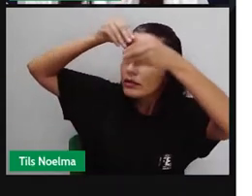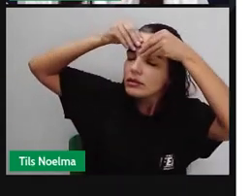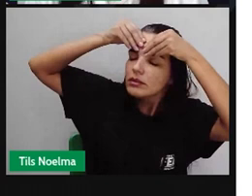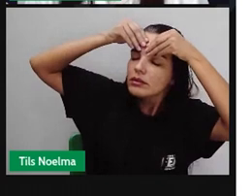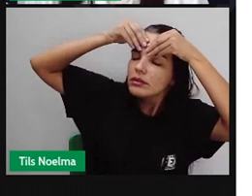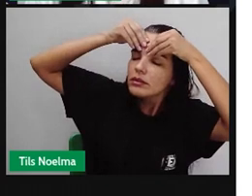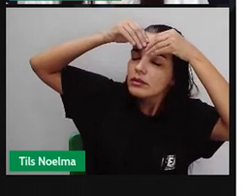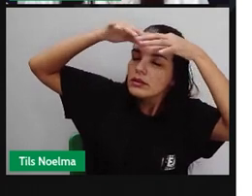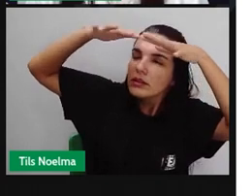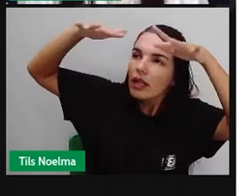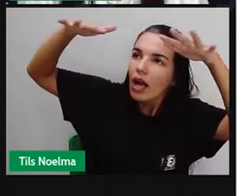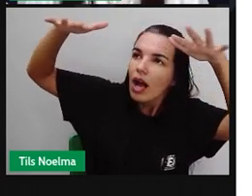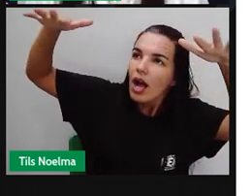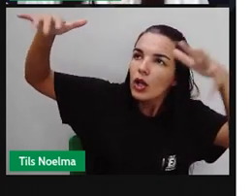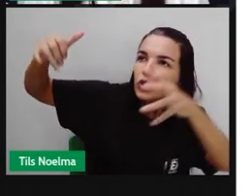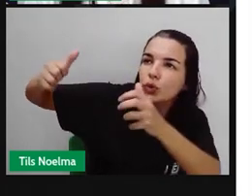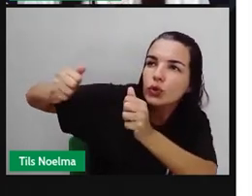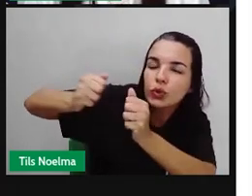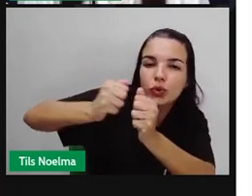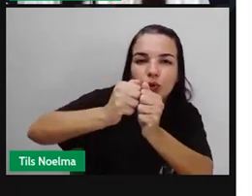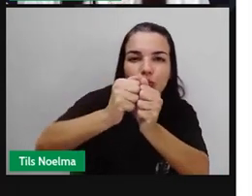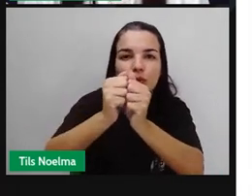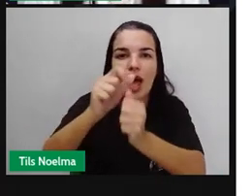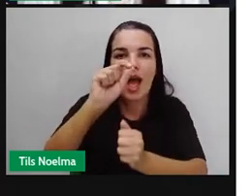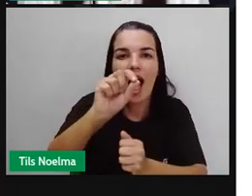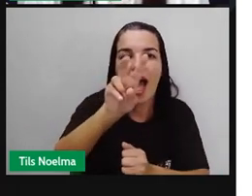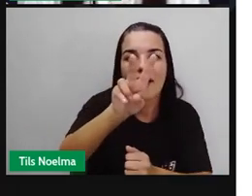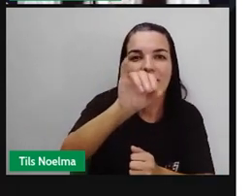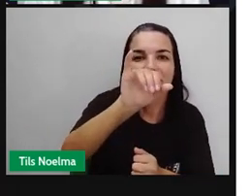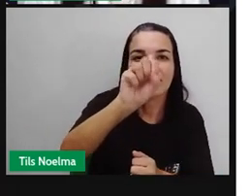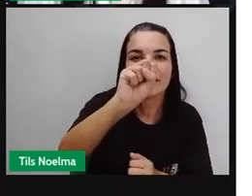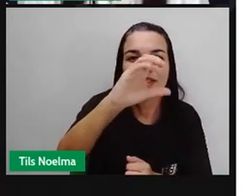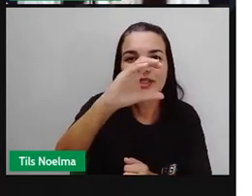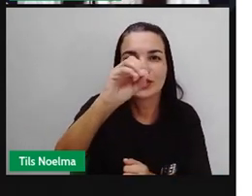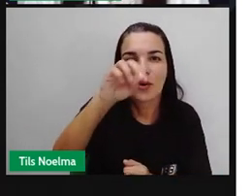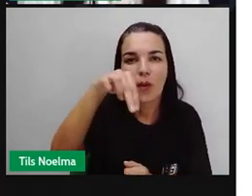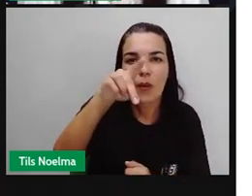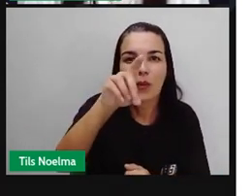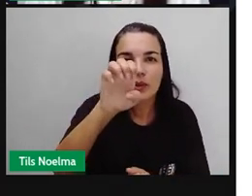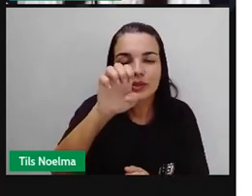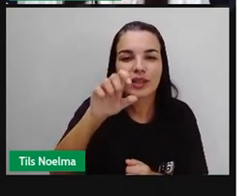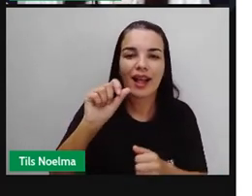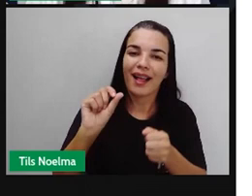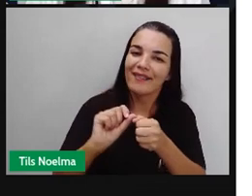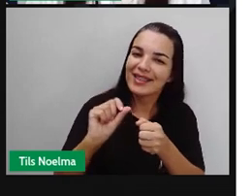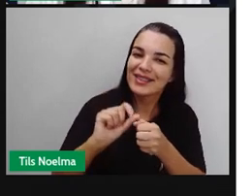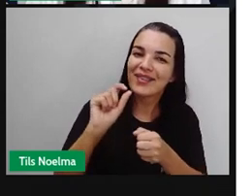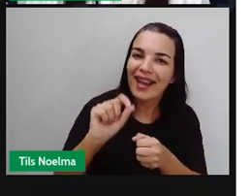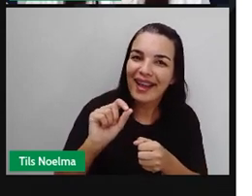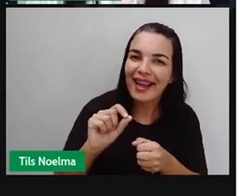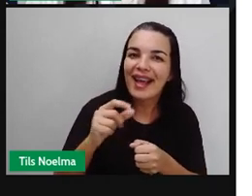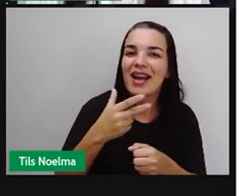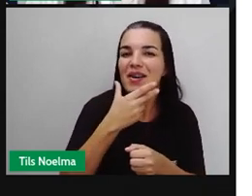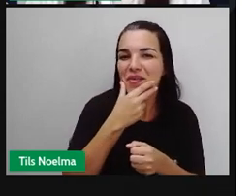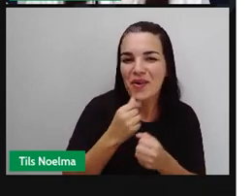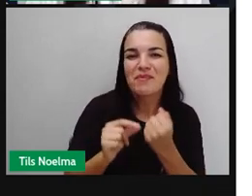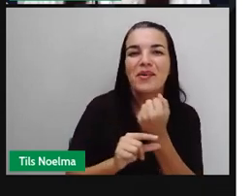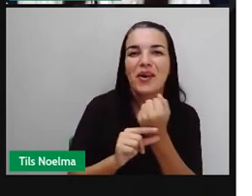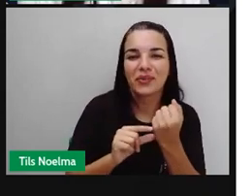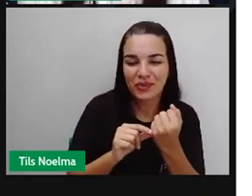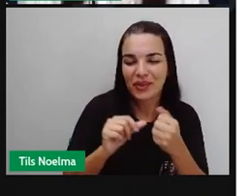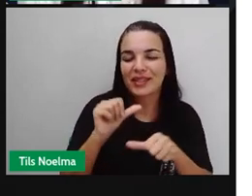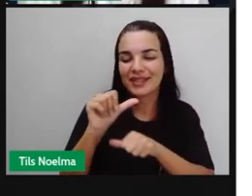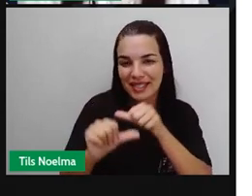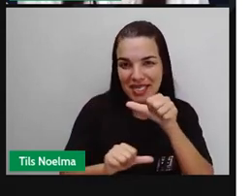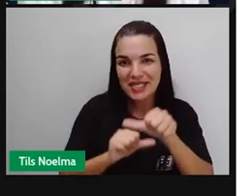aí com o Visconde. Nesse livro é o próprio Monteiro Lobato que se transforma em objeto das Memórias de Emília.